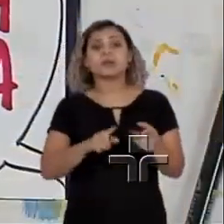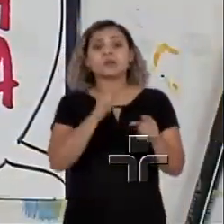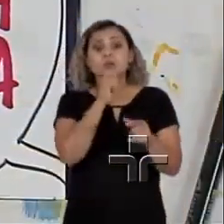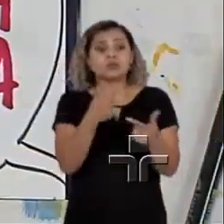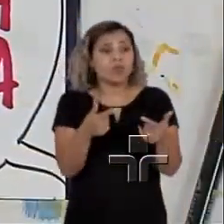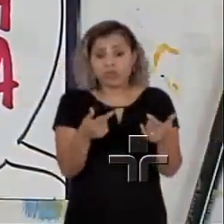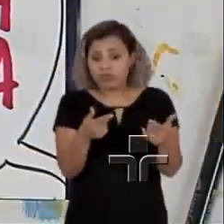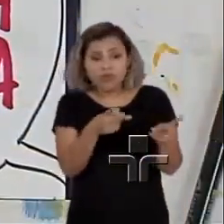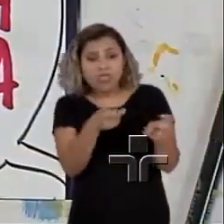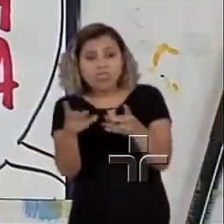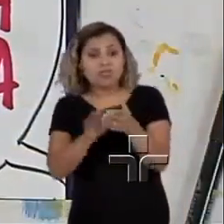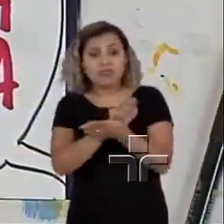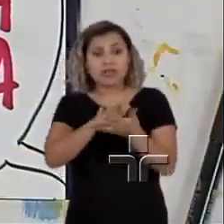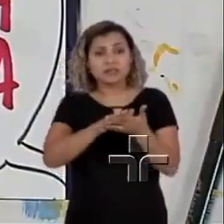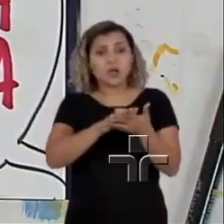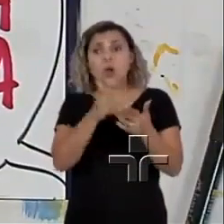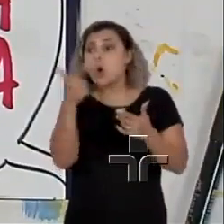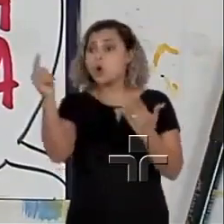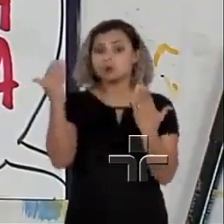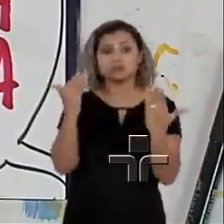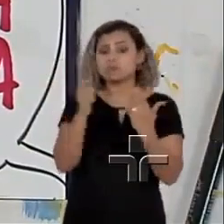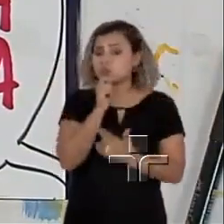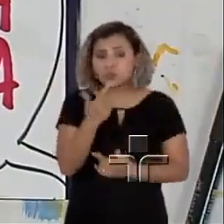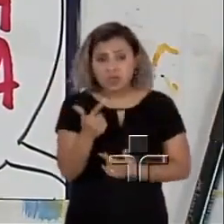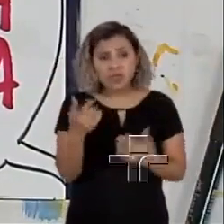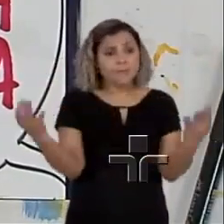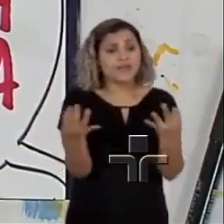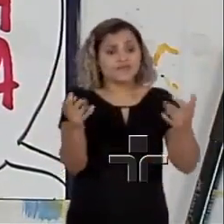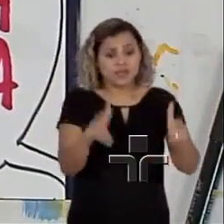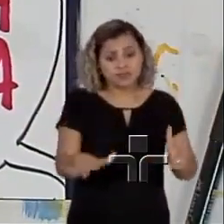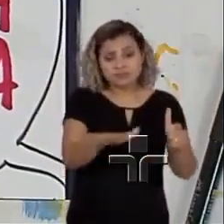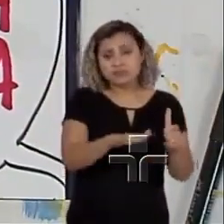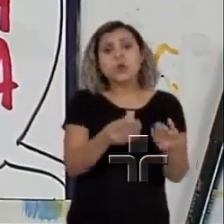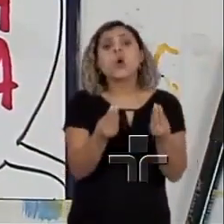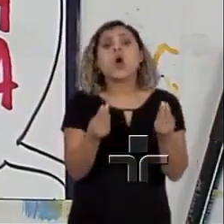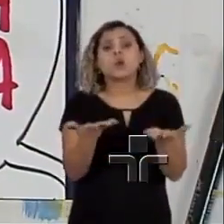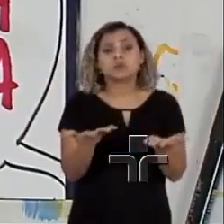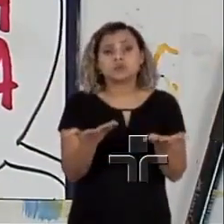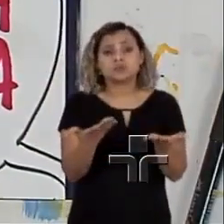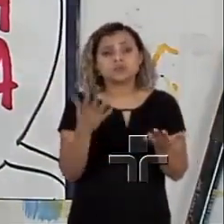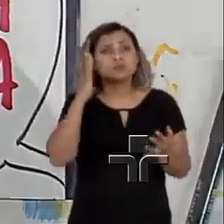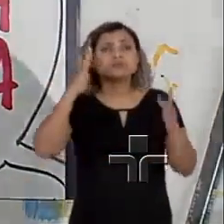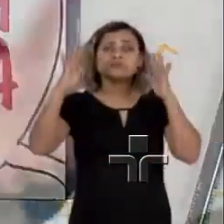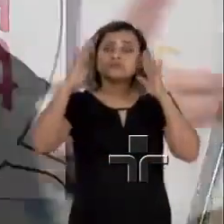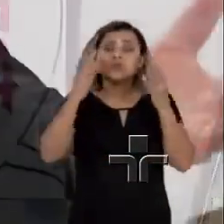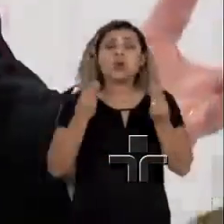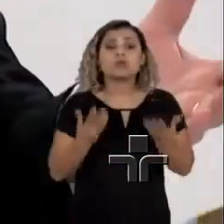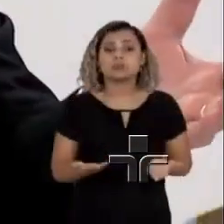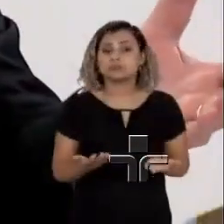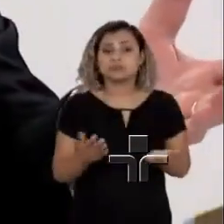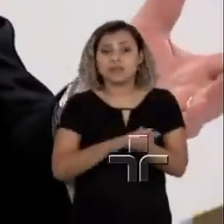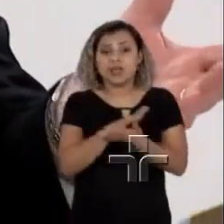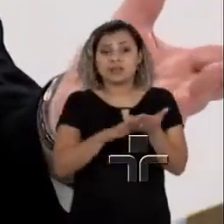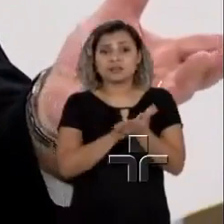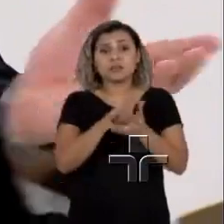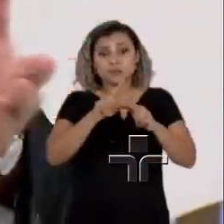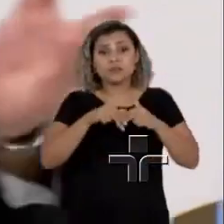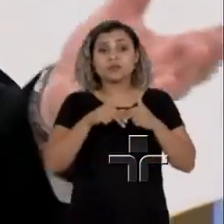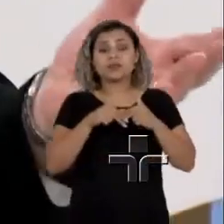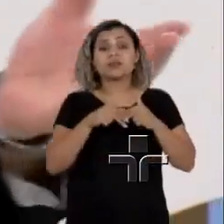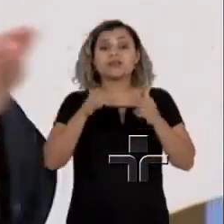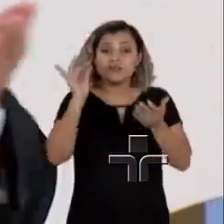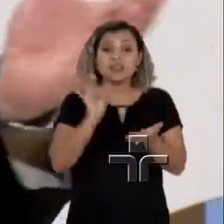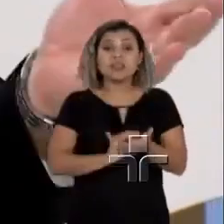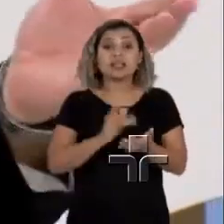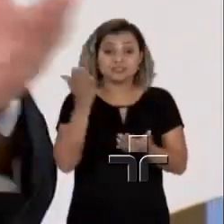haveria percepção. Então, só há a ideia, retomando o Milton aí, da noção do paraíso, porque ele foi perdido. Perdido. Se ele